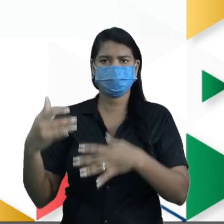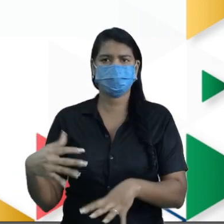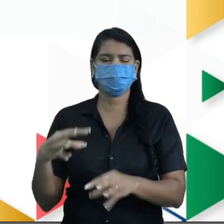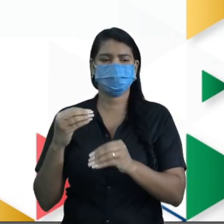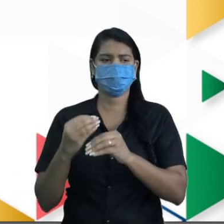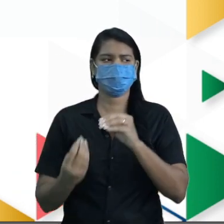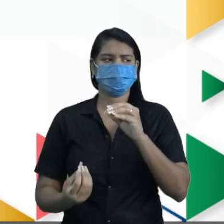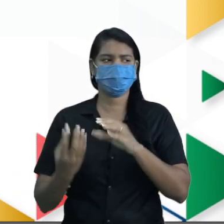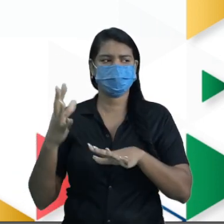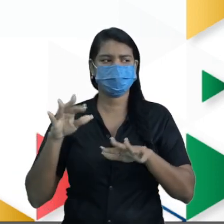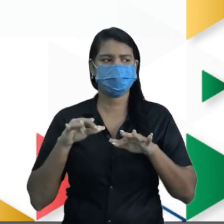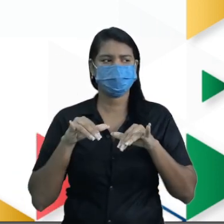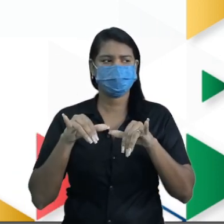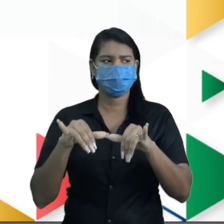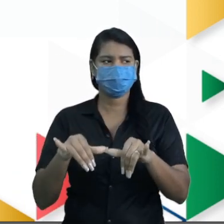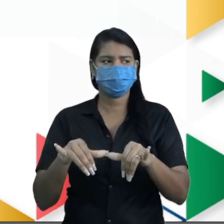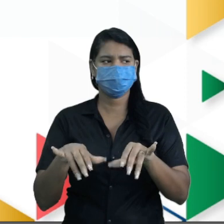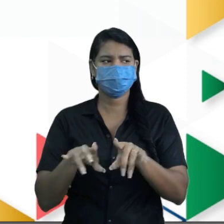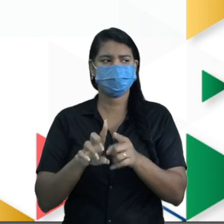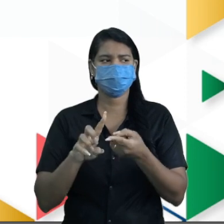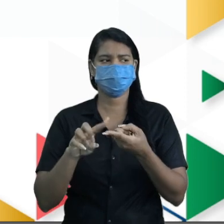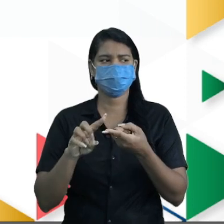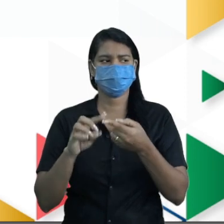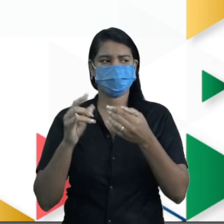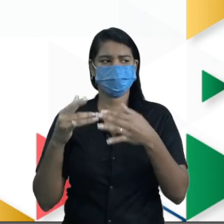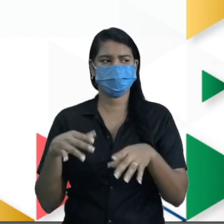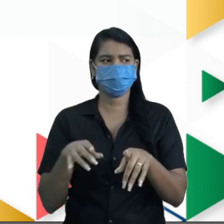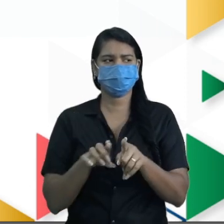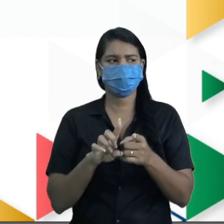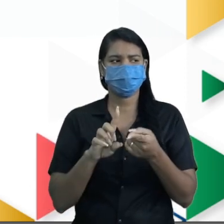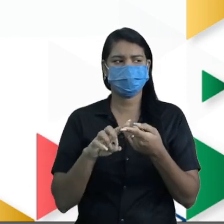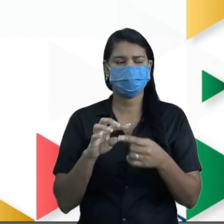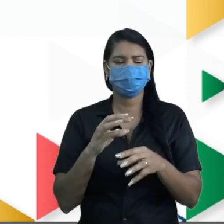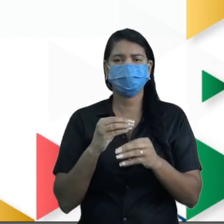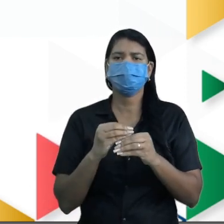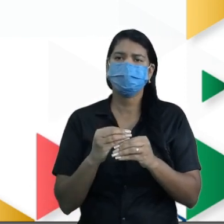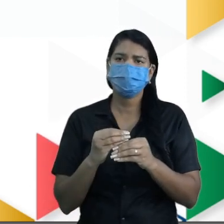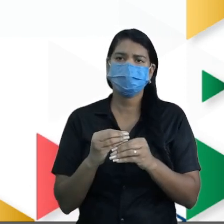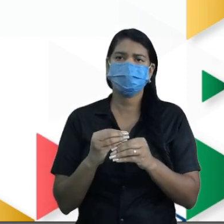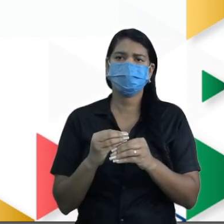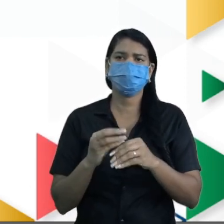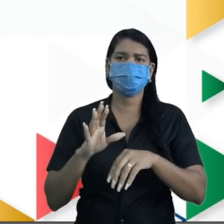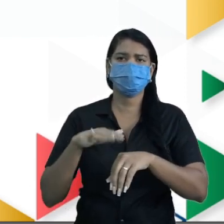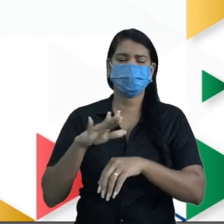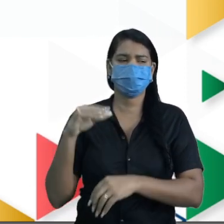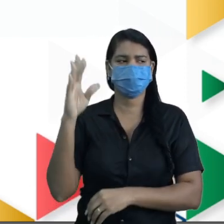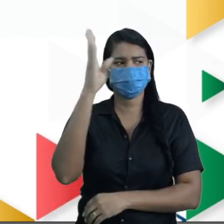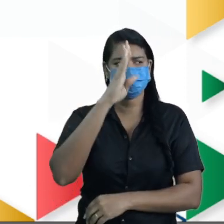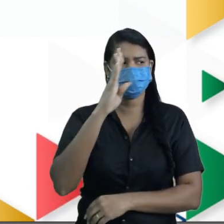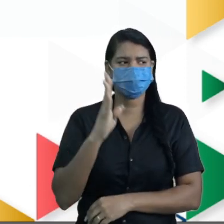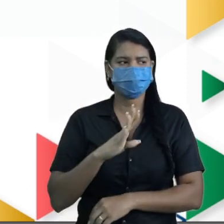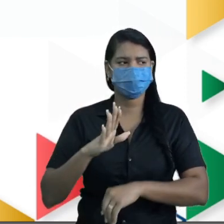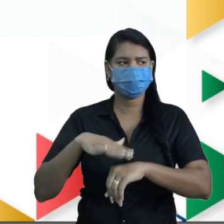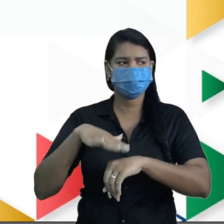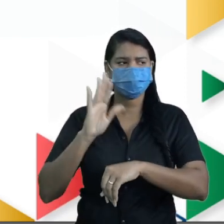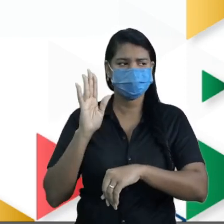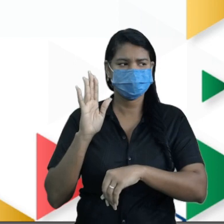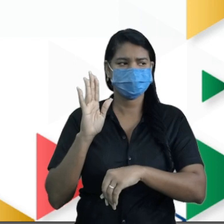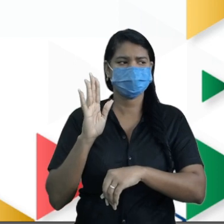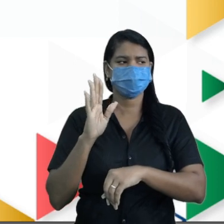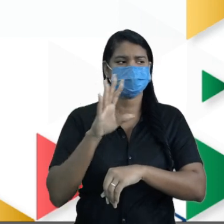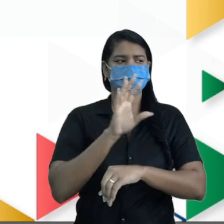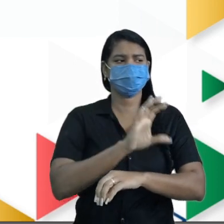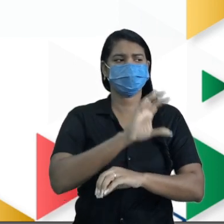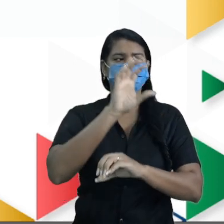fluxo comercial, exportações, e as mais, né, do Brasil, as maiores exportações por